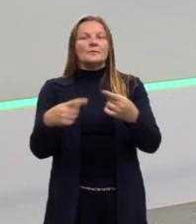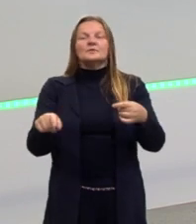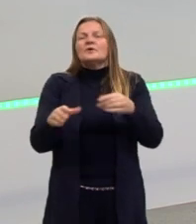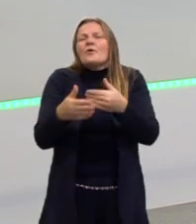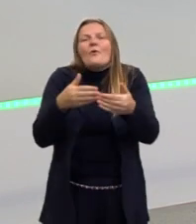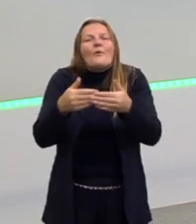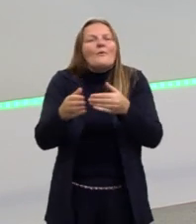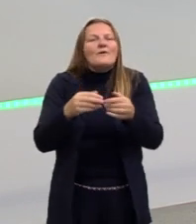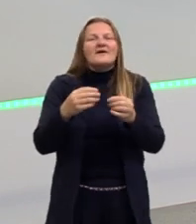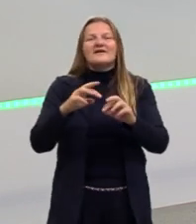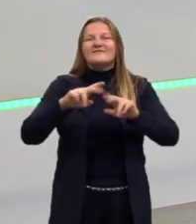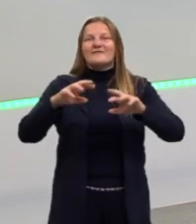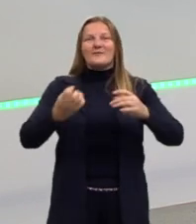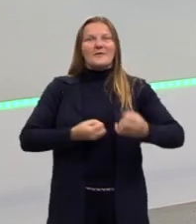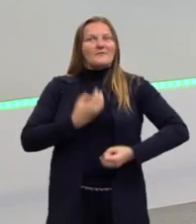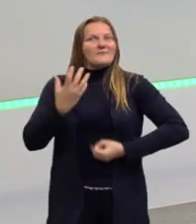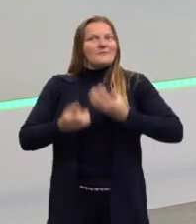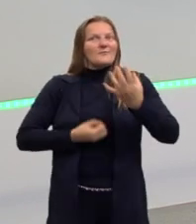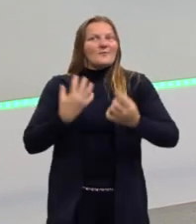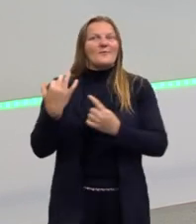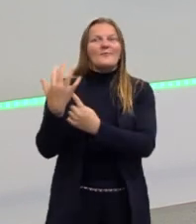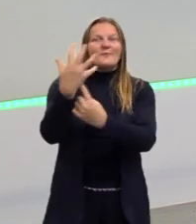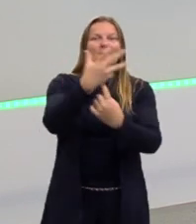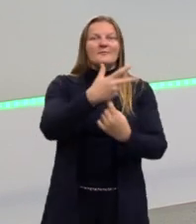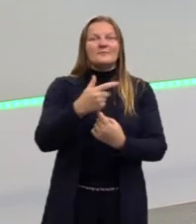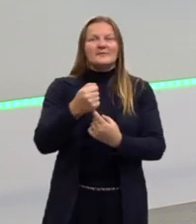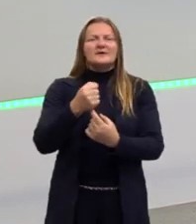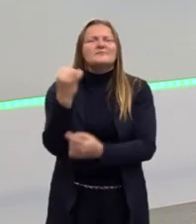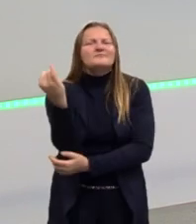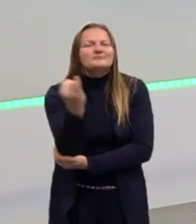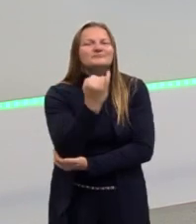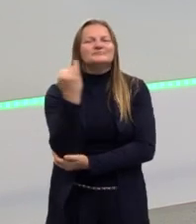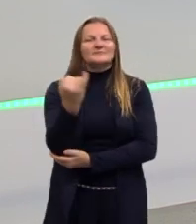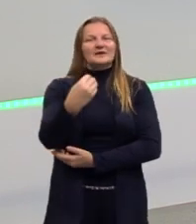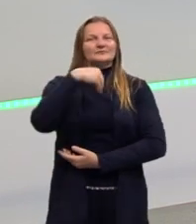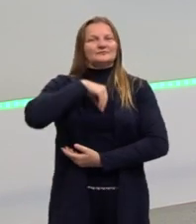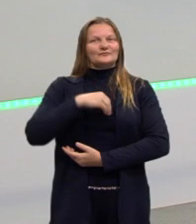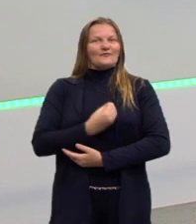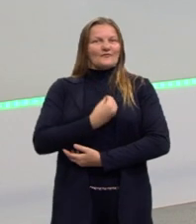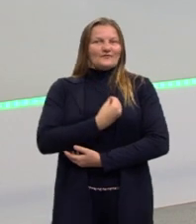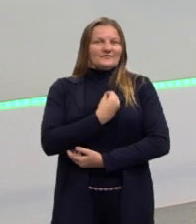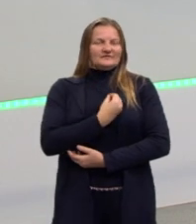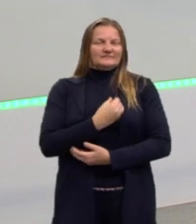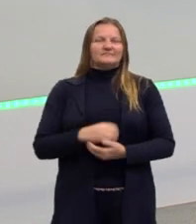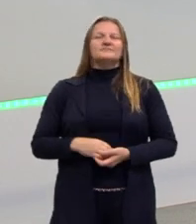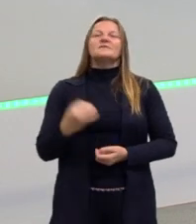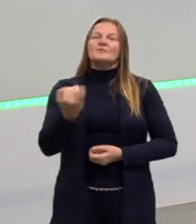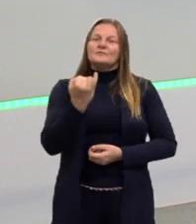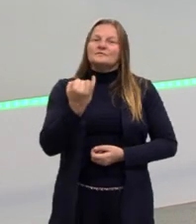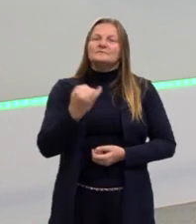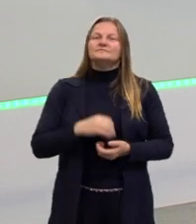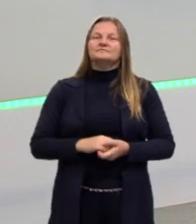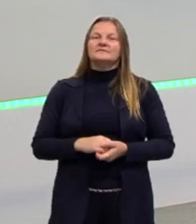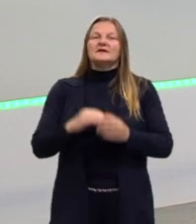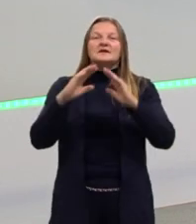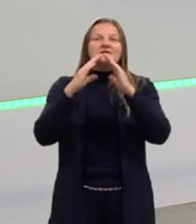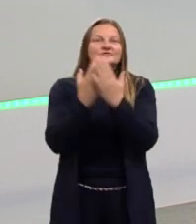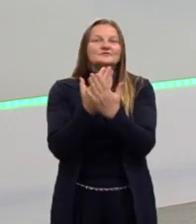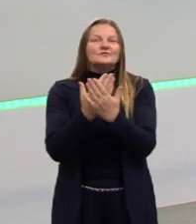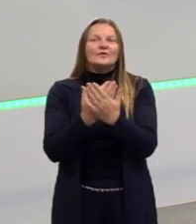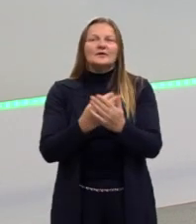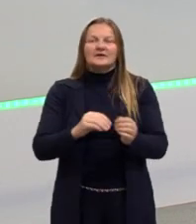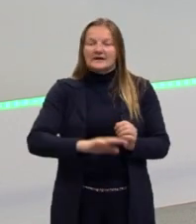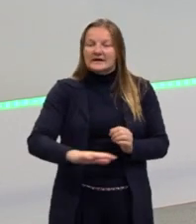forma de manifestação artística. Isso é muito importante. Por isso é muito importante quando as escolas